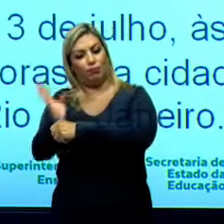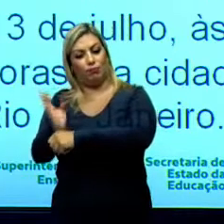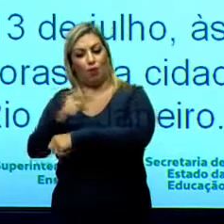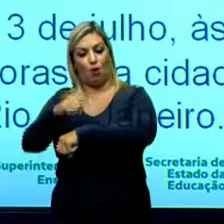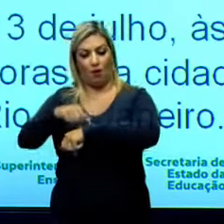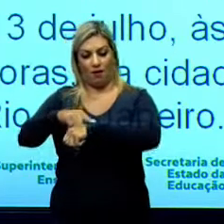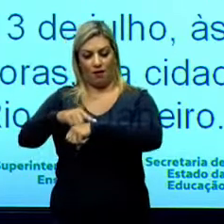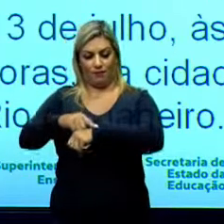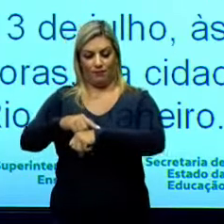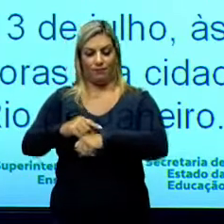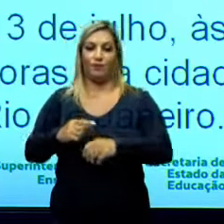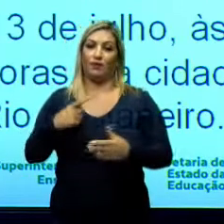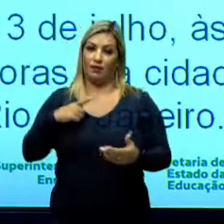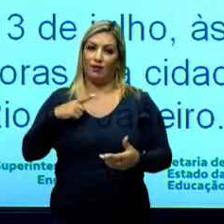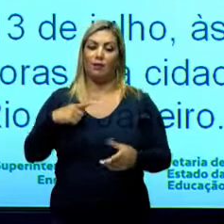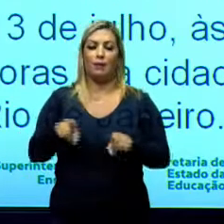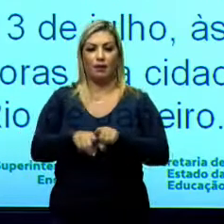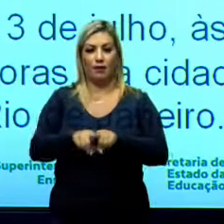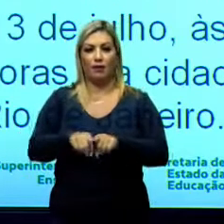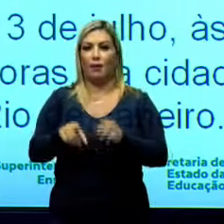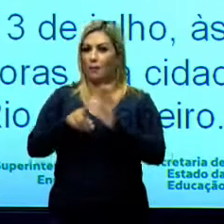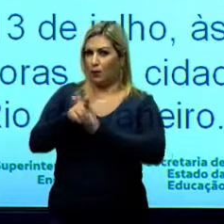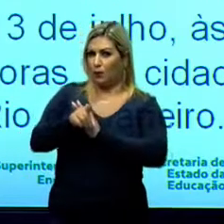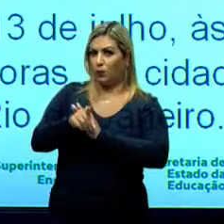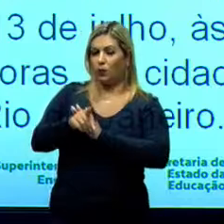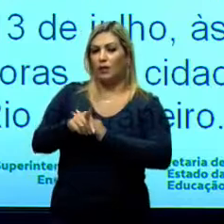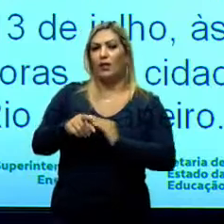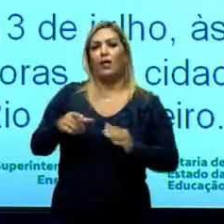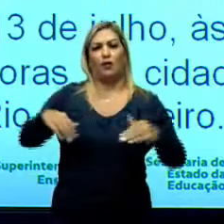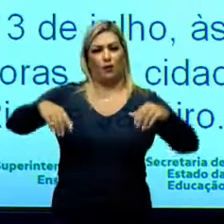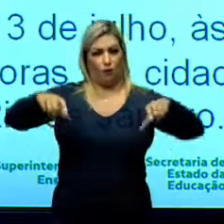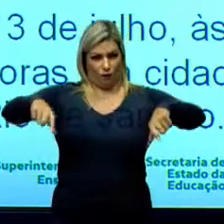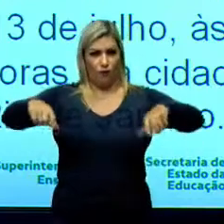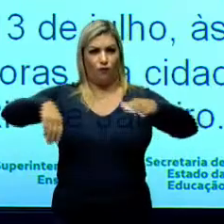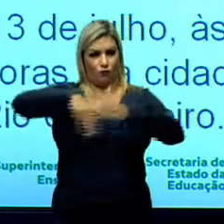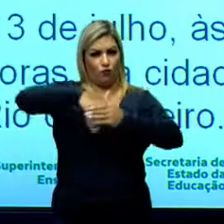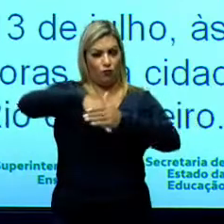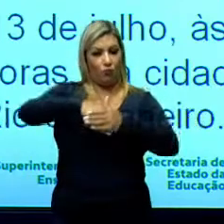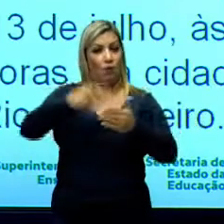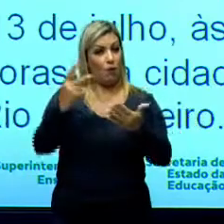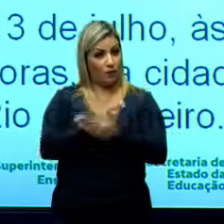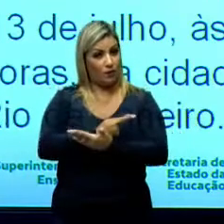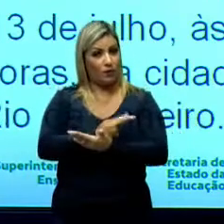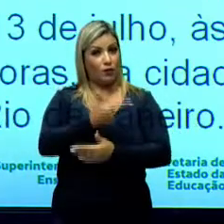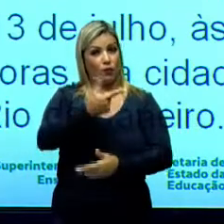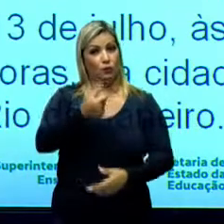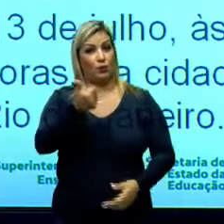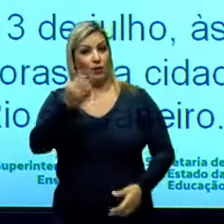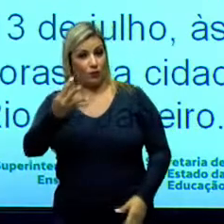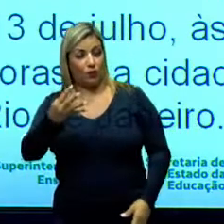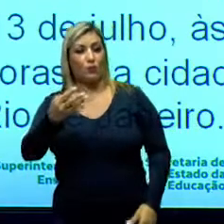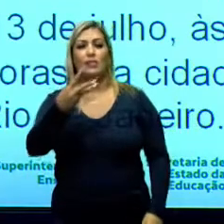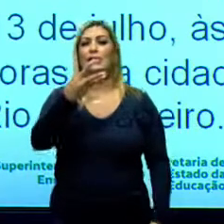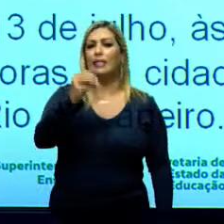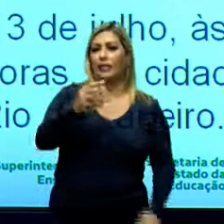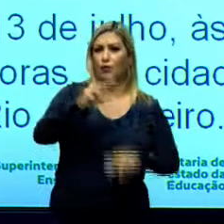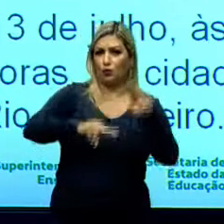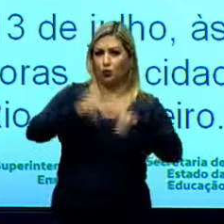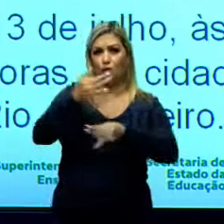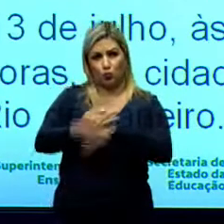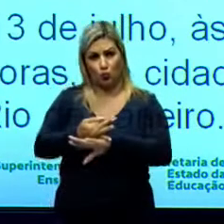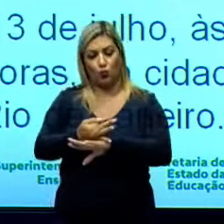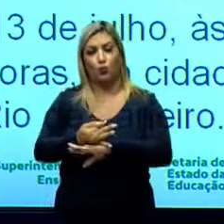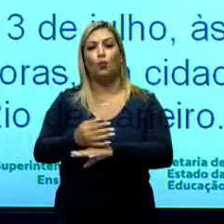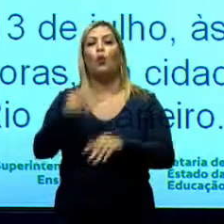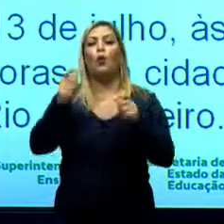a partida final da Copa do Mundo de 2014, aconteceu no dia 13 de julho, às 16 horas, na cidade